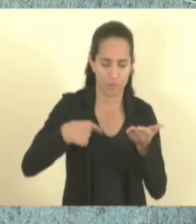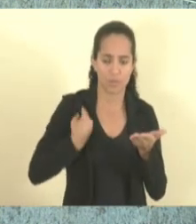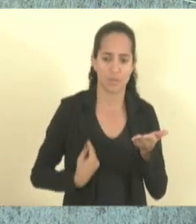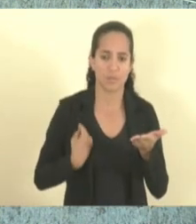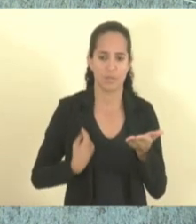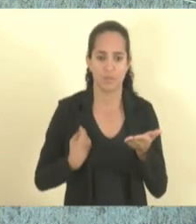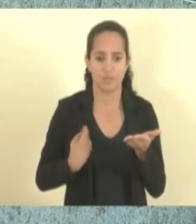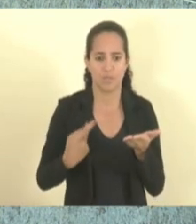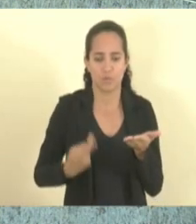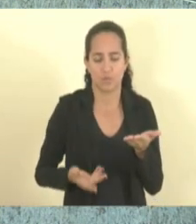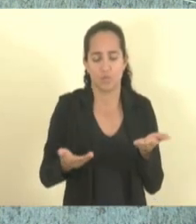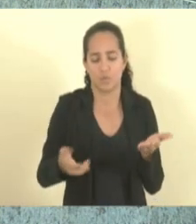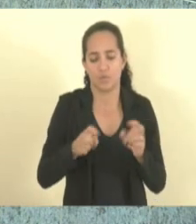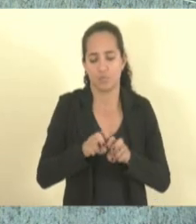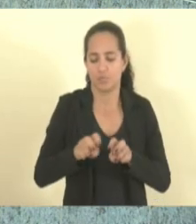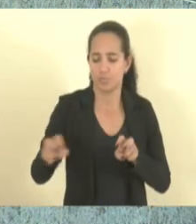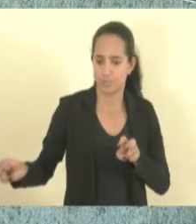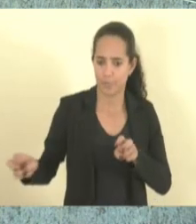na mesa.